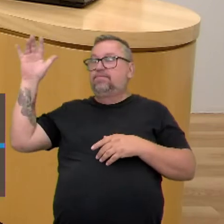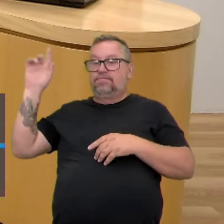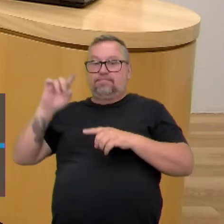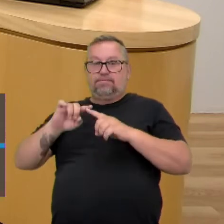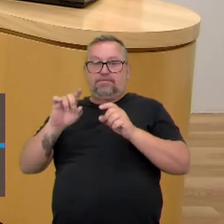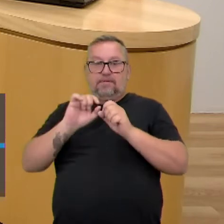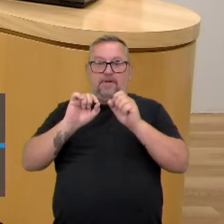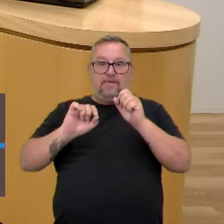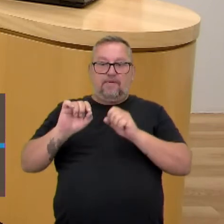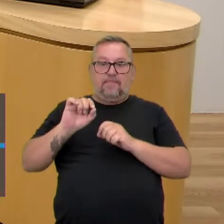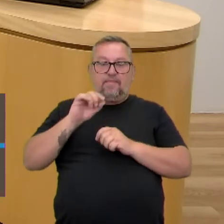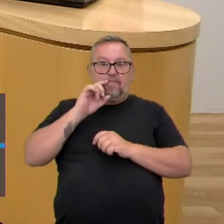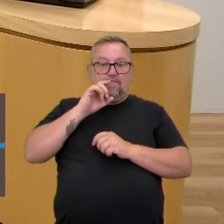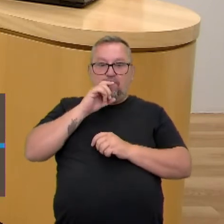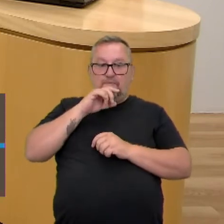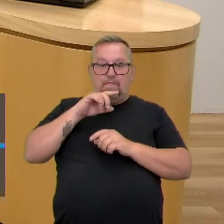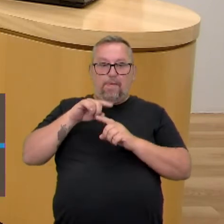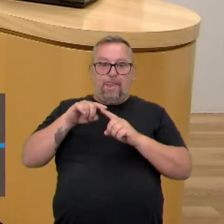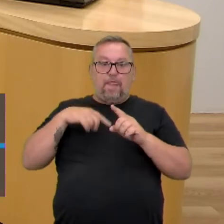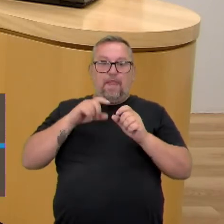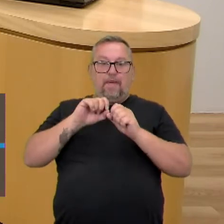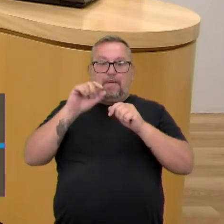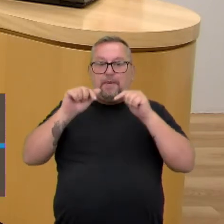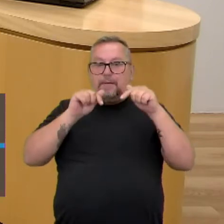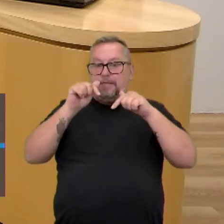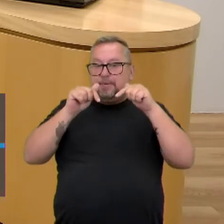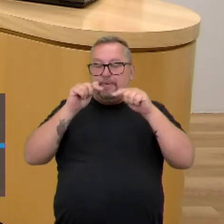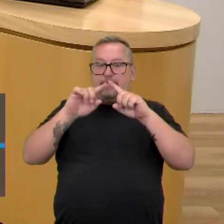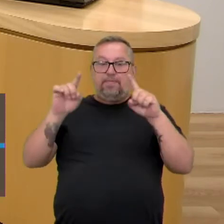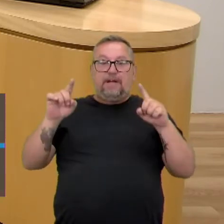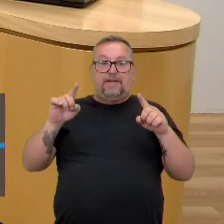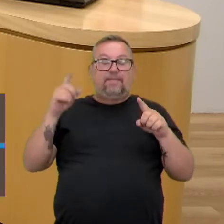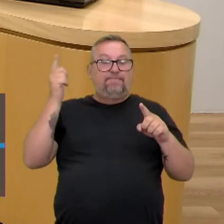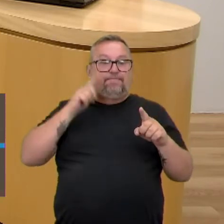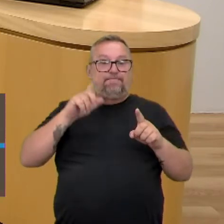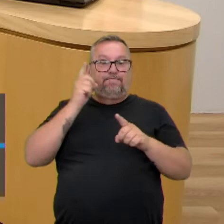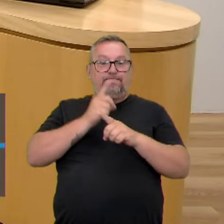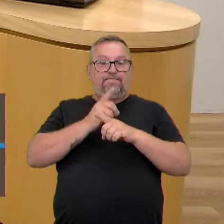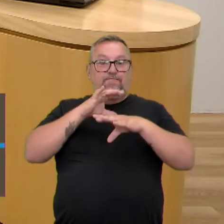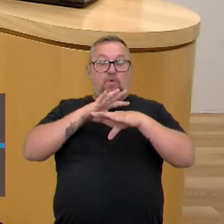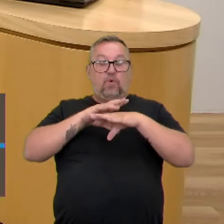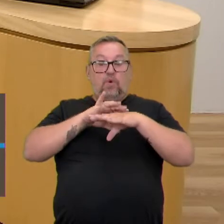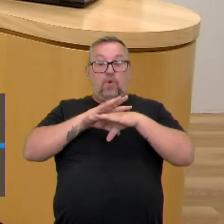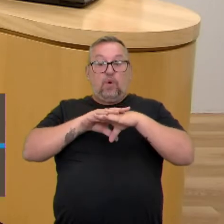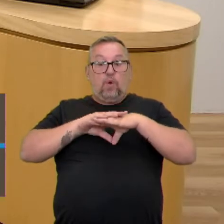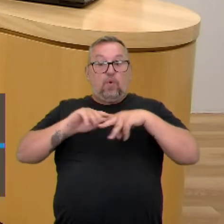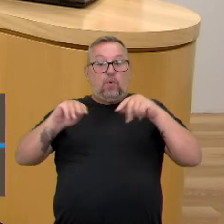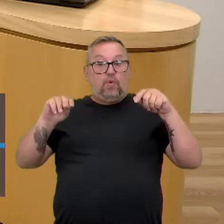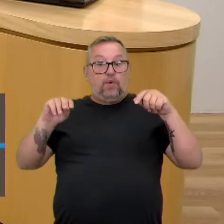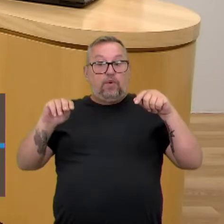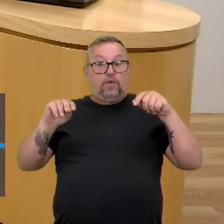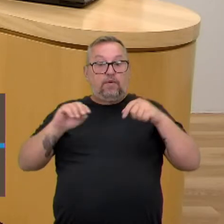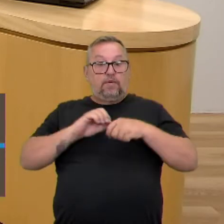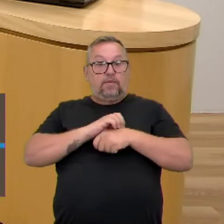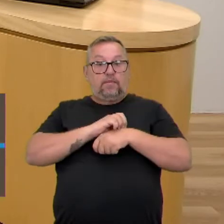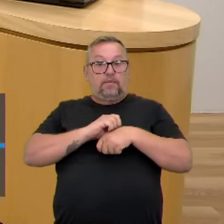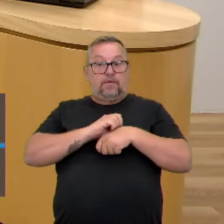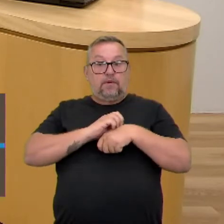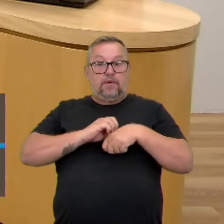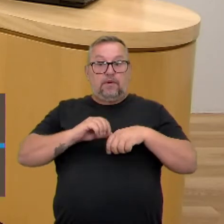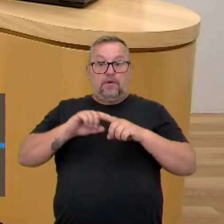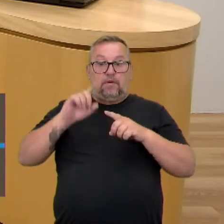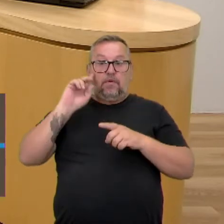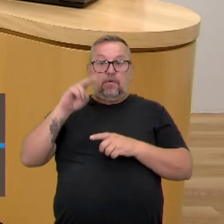inconsciente dele. O inconsciente dele tava trabalhando, mas a razão dele até desconhecia esse trabalho. Então, isso é o que